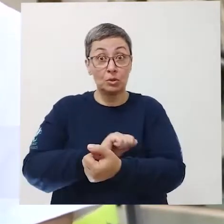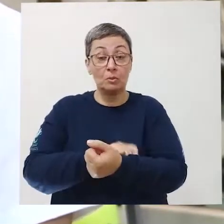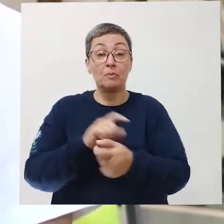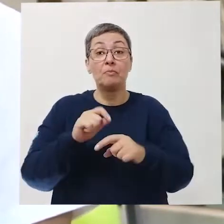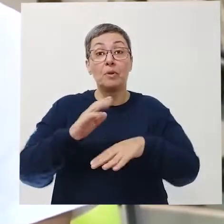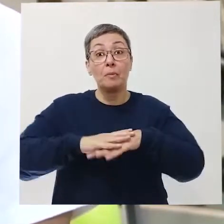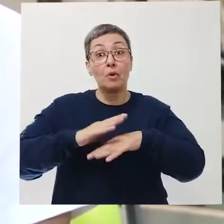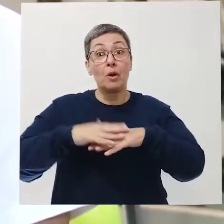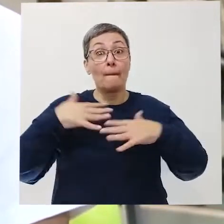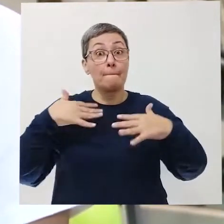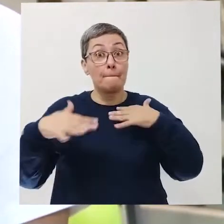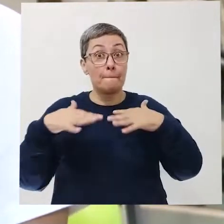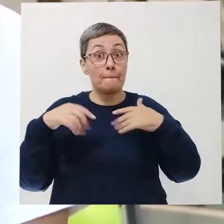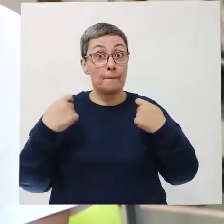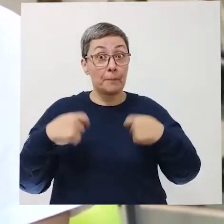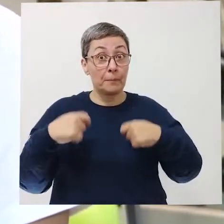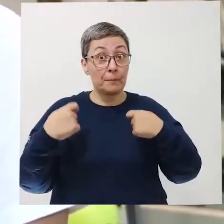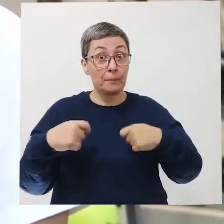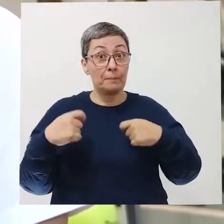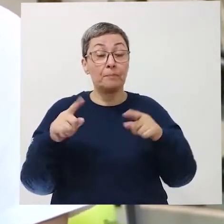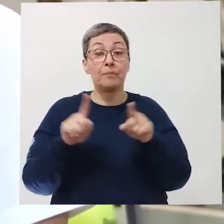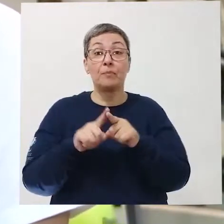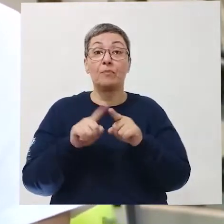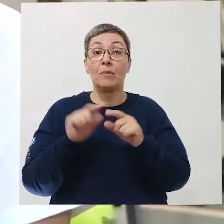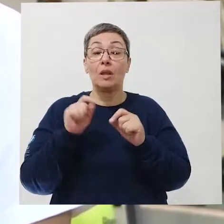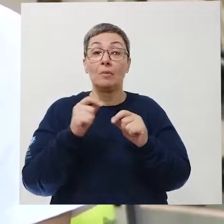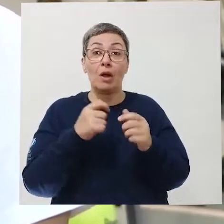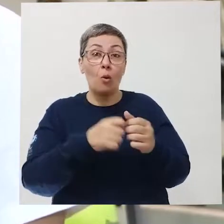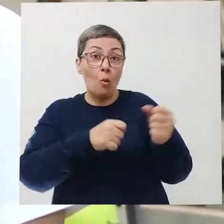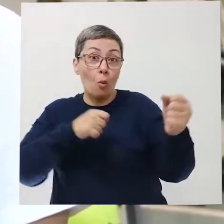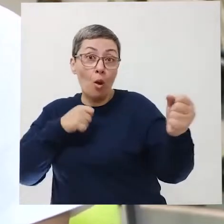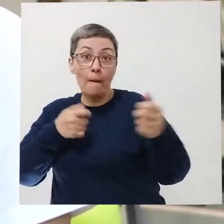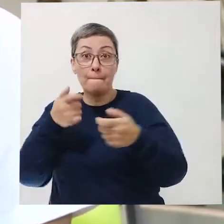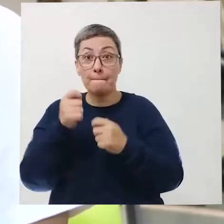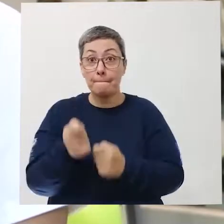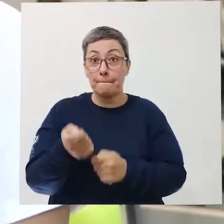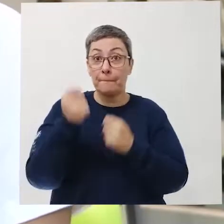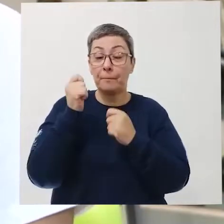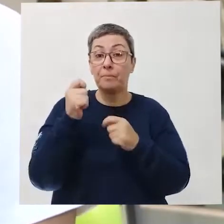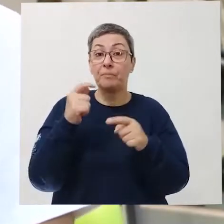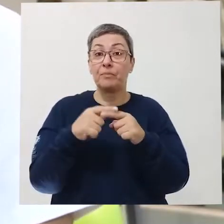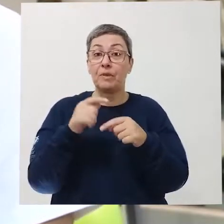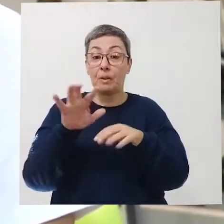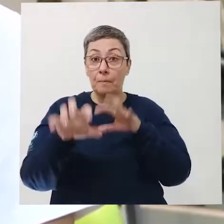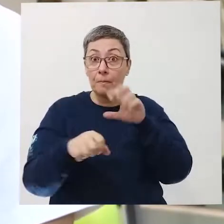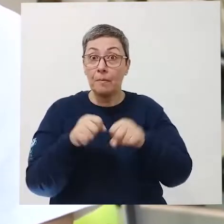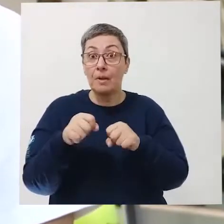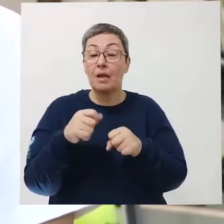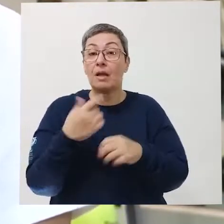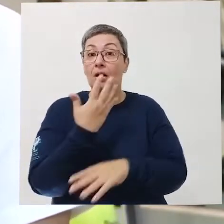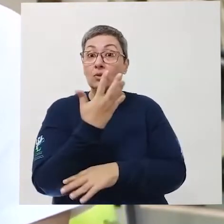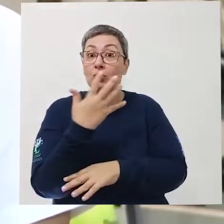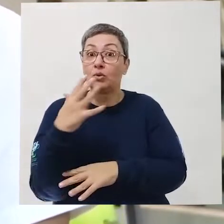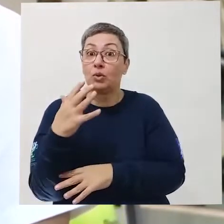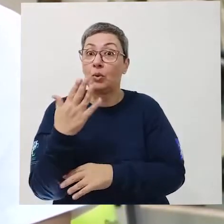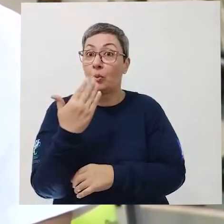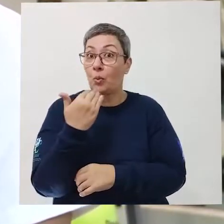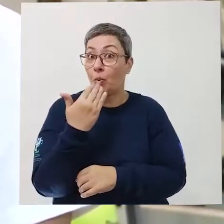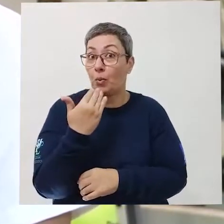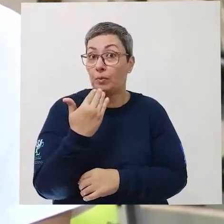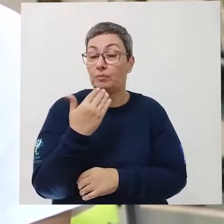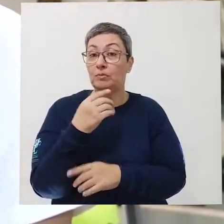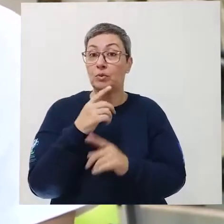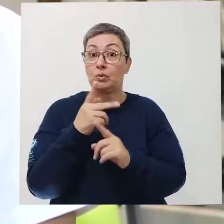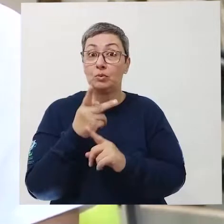o movimento. A gente precisava caçar, pescar, tirar o alimento da natureza, ir atrás do